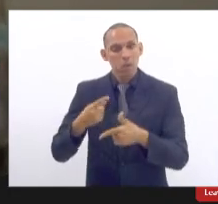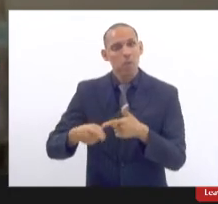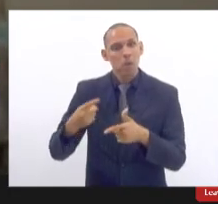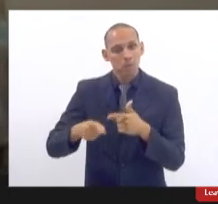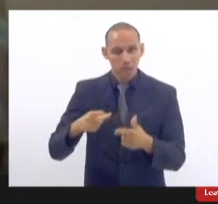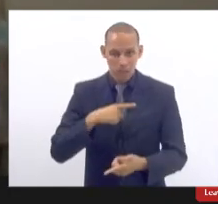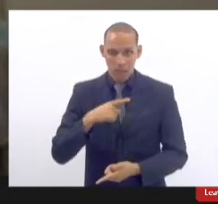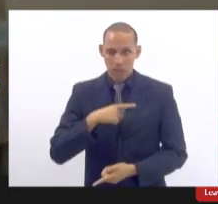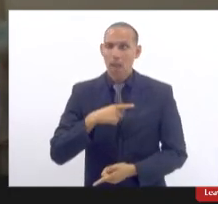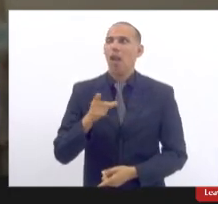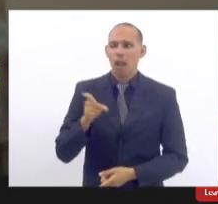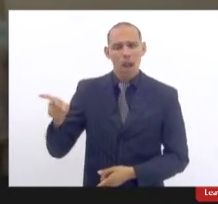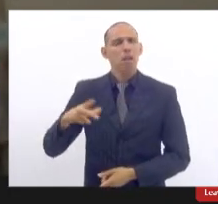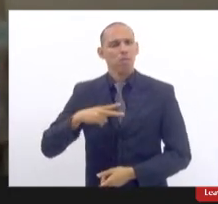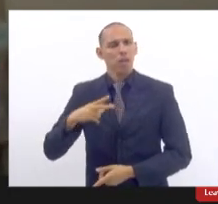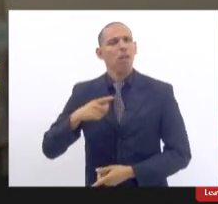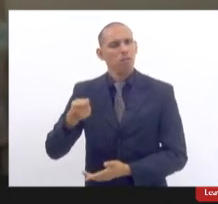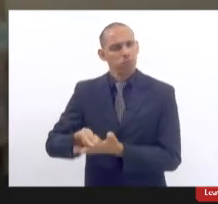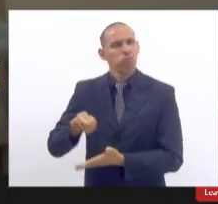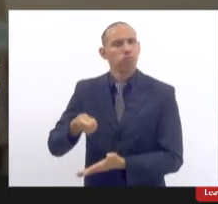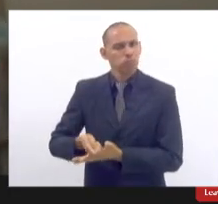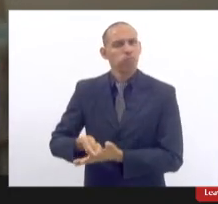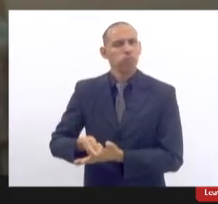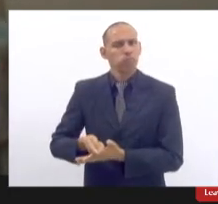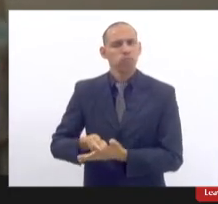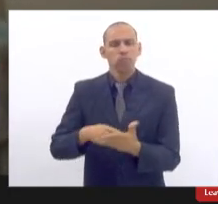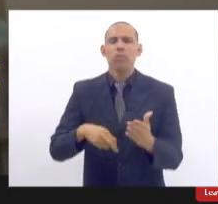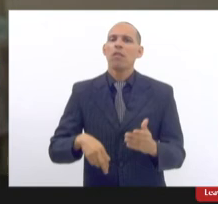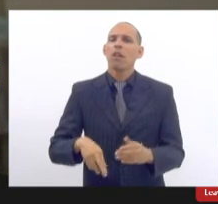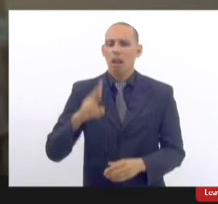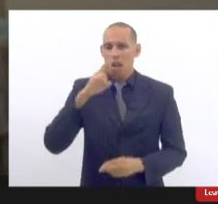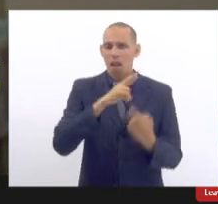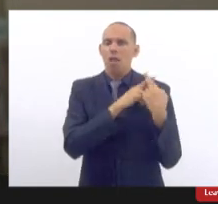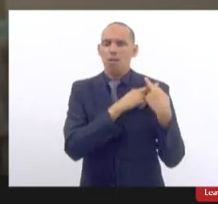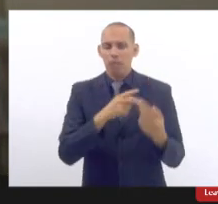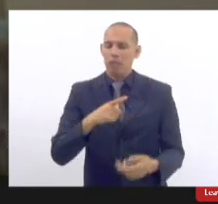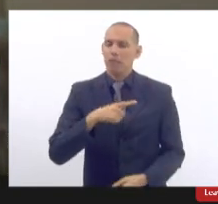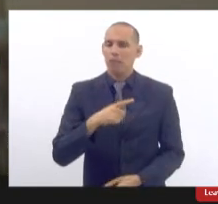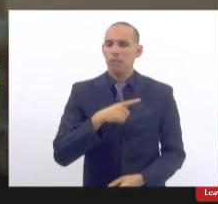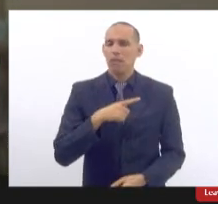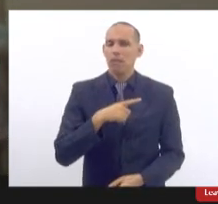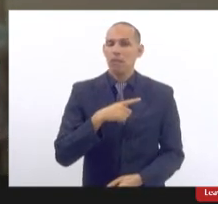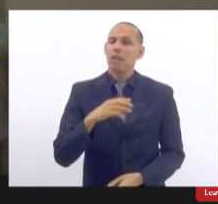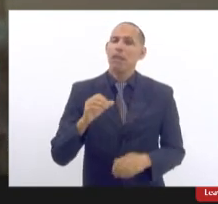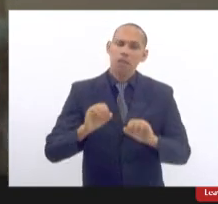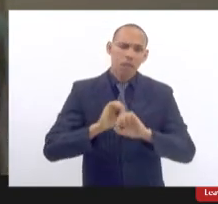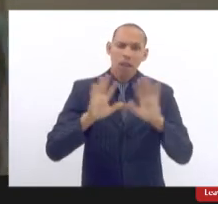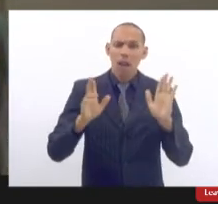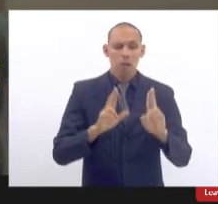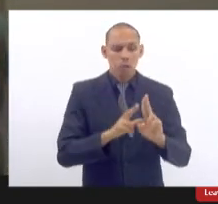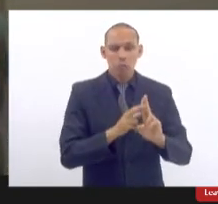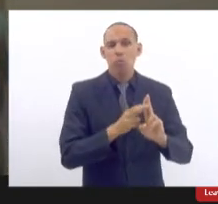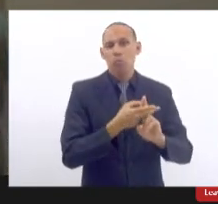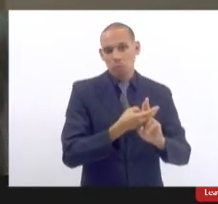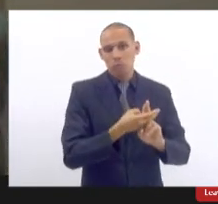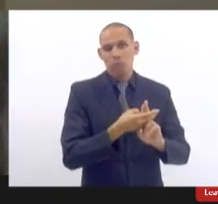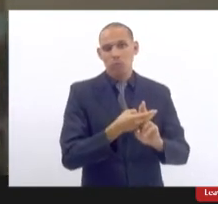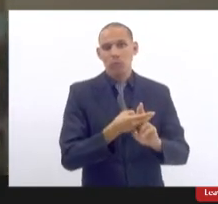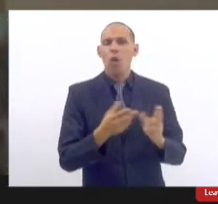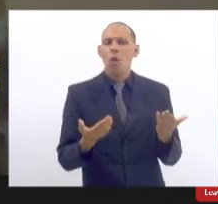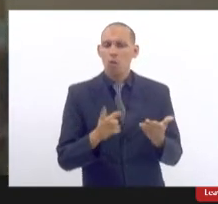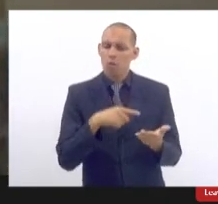o particular também deve se responsabilizar claro o nosso SUS hoje a gente tem uma grande